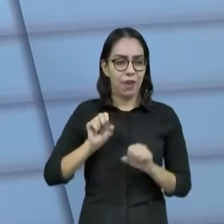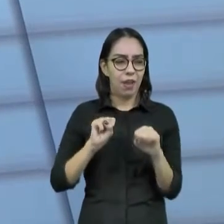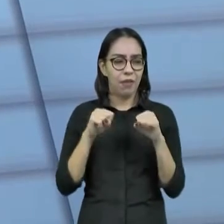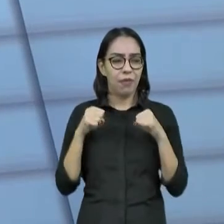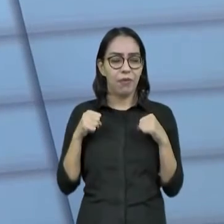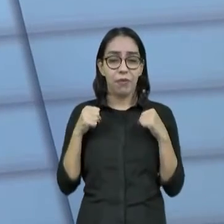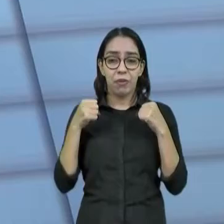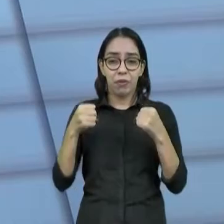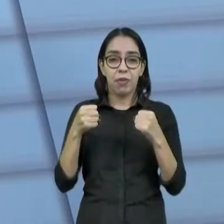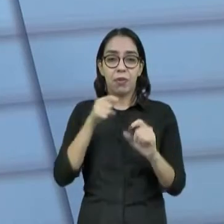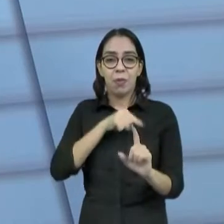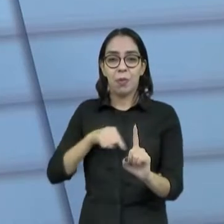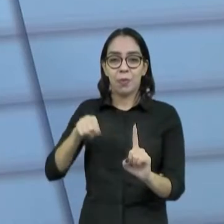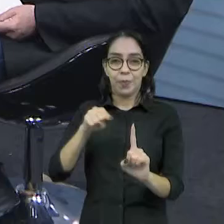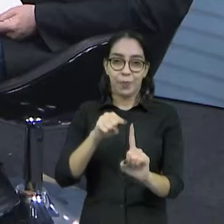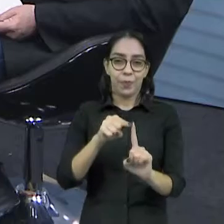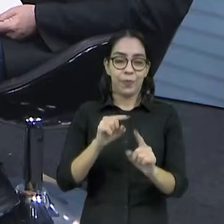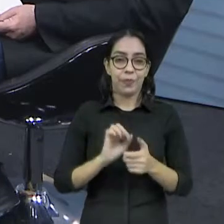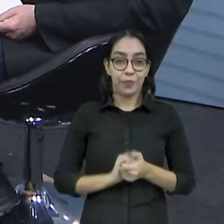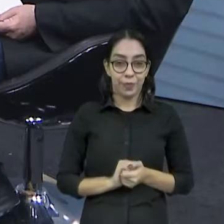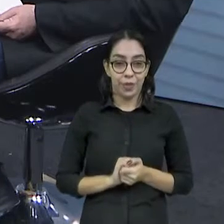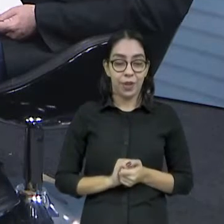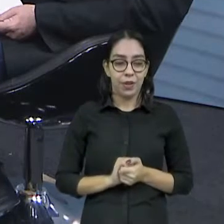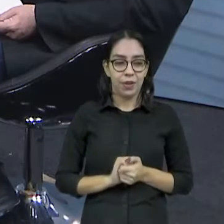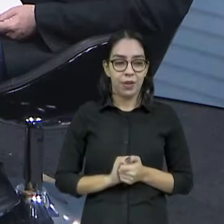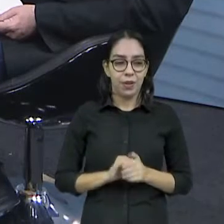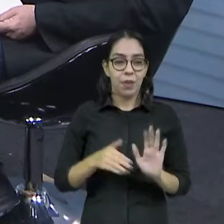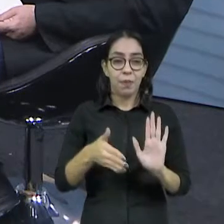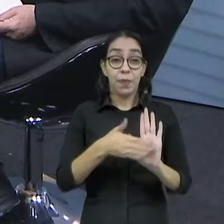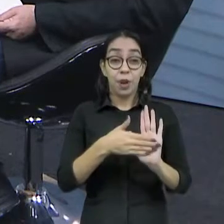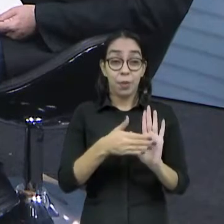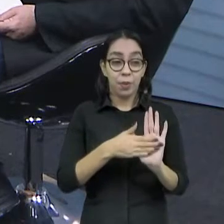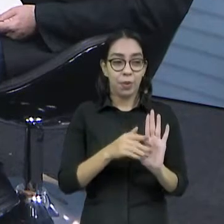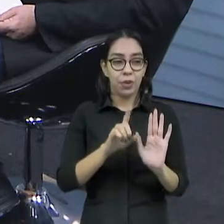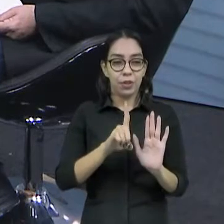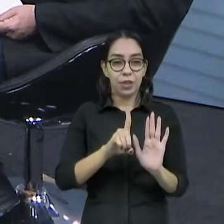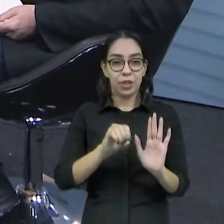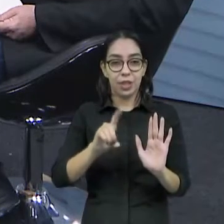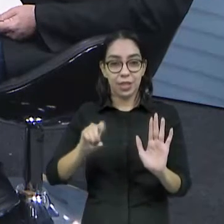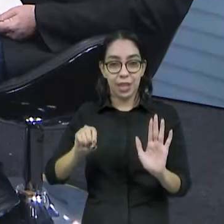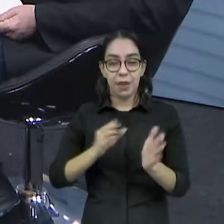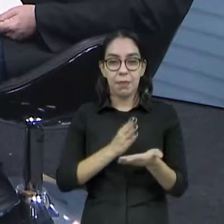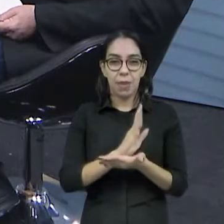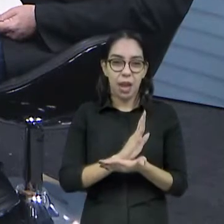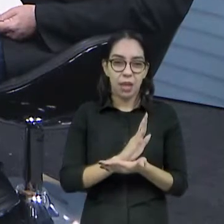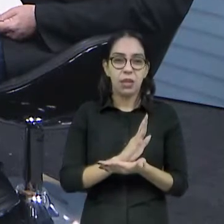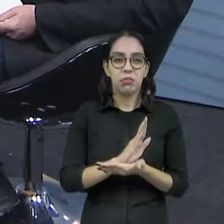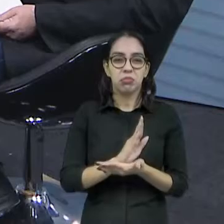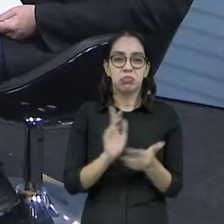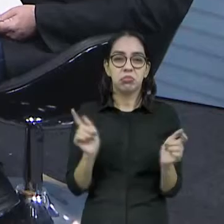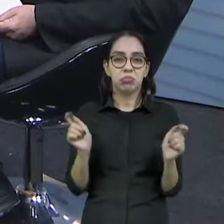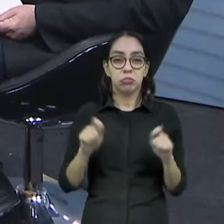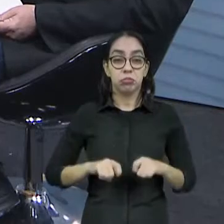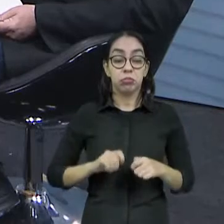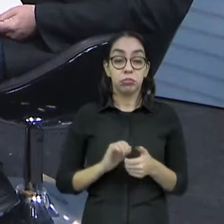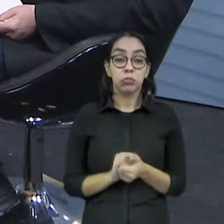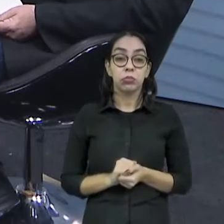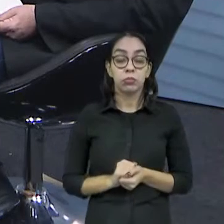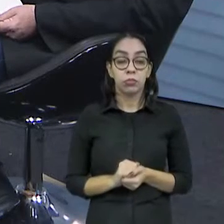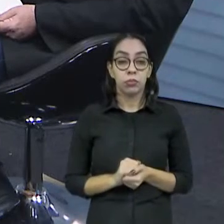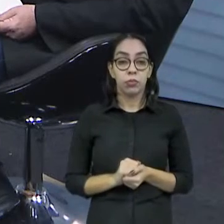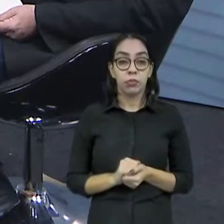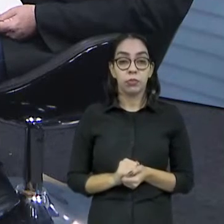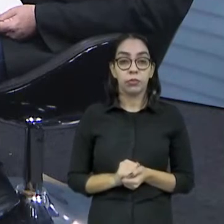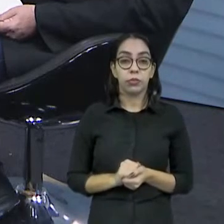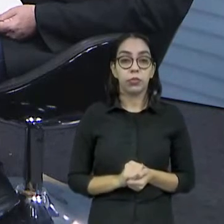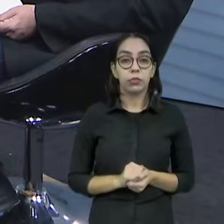fato e conseguir atingir o objetivo. Porque serão 100 ações aqui em Fortaleza. Ou Mais ou menos, não é? Ou São 600. Não, o que a gente busca